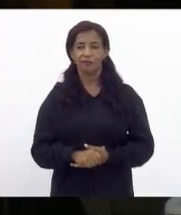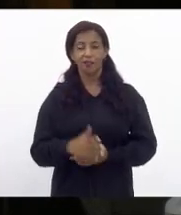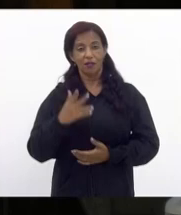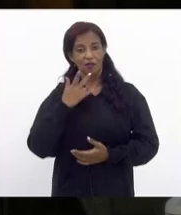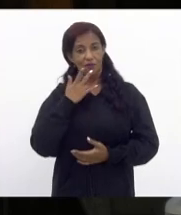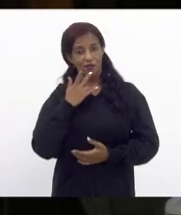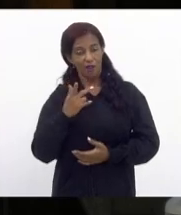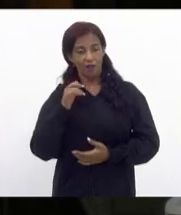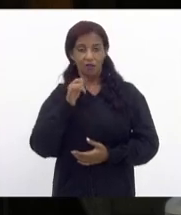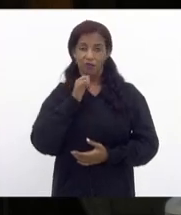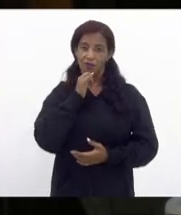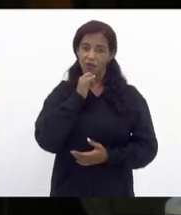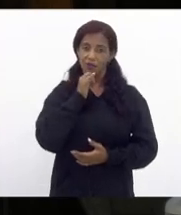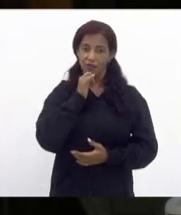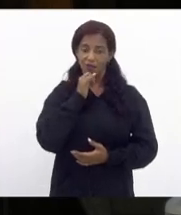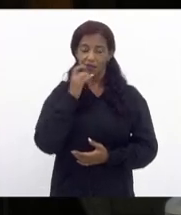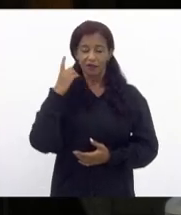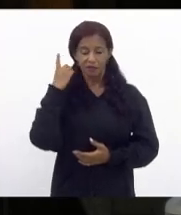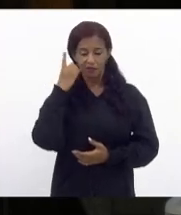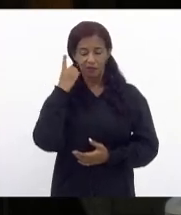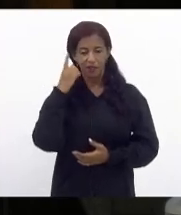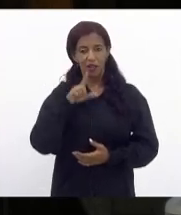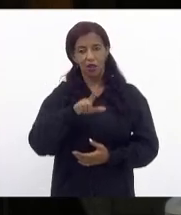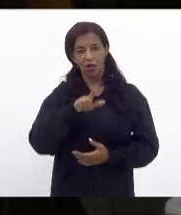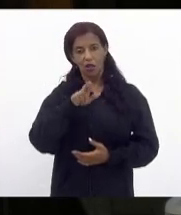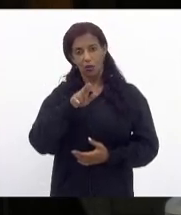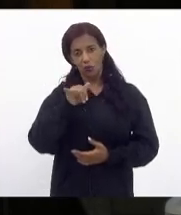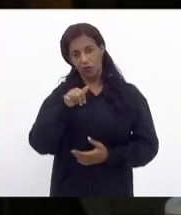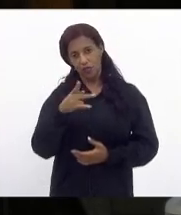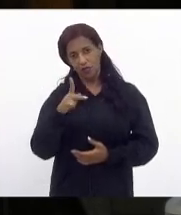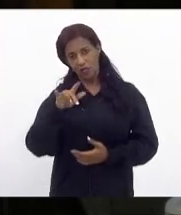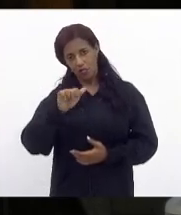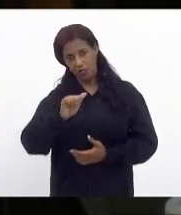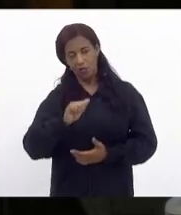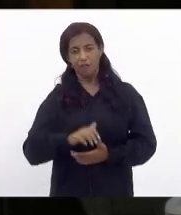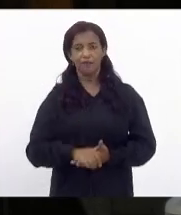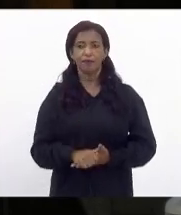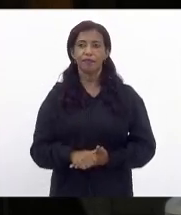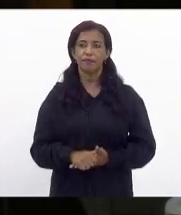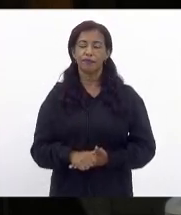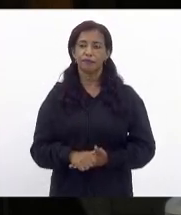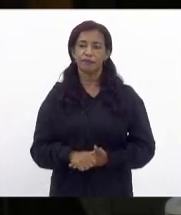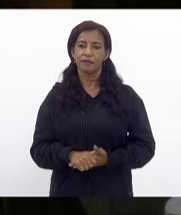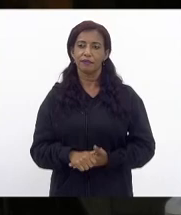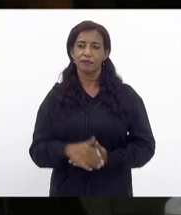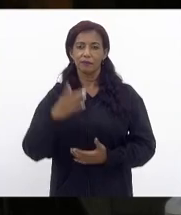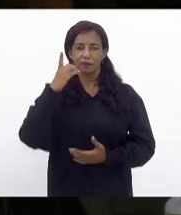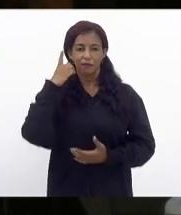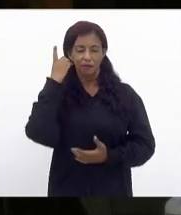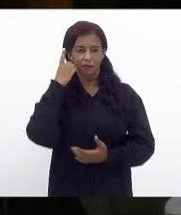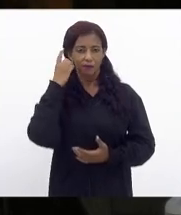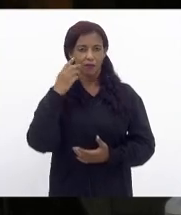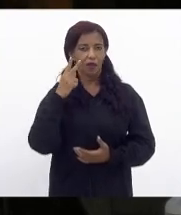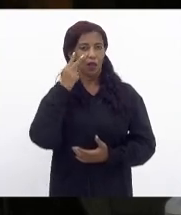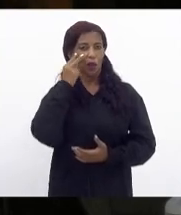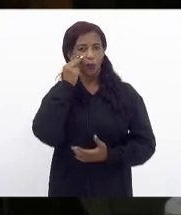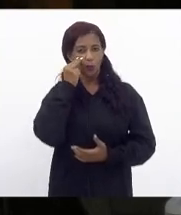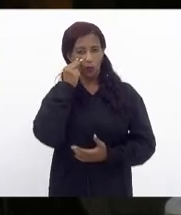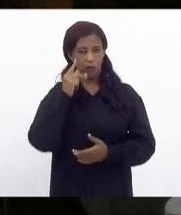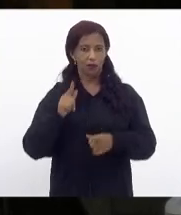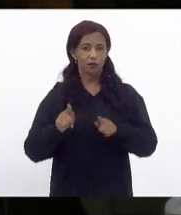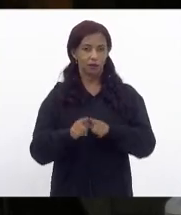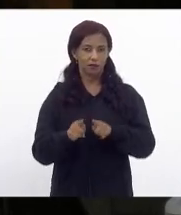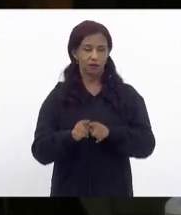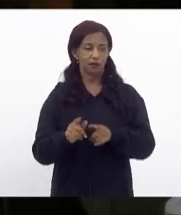exemplo deputada Lucinha e a deputada Mônica Francisco